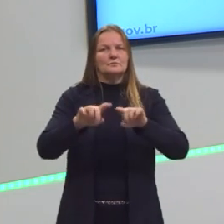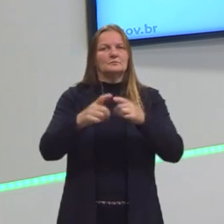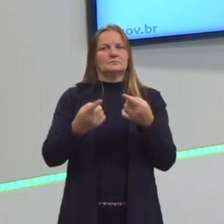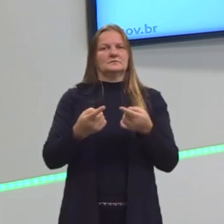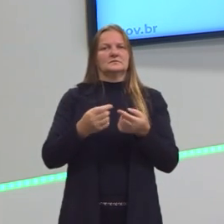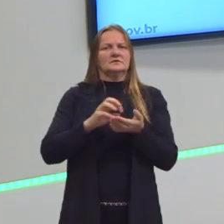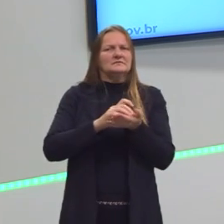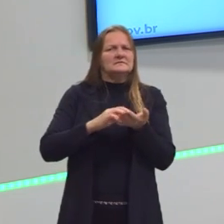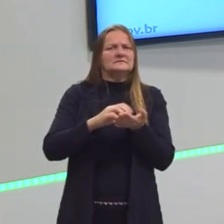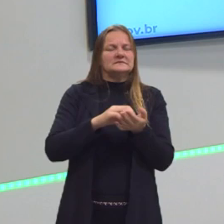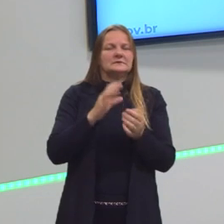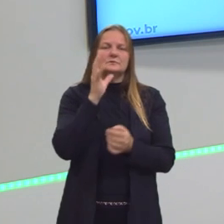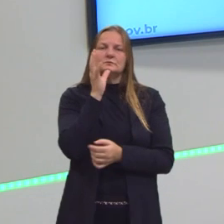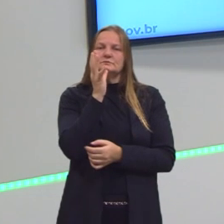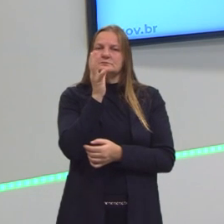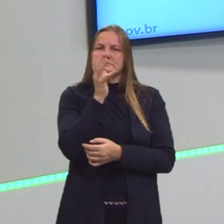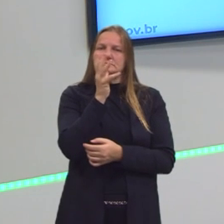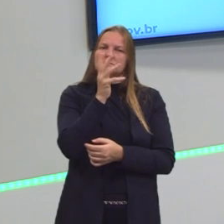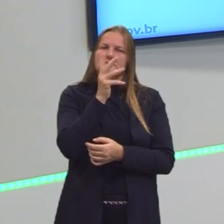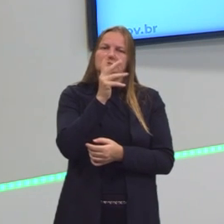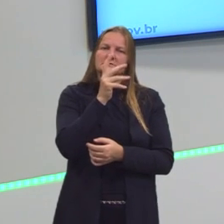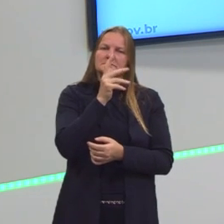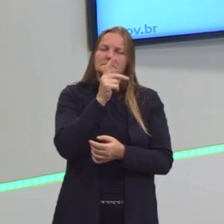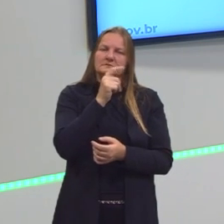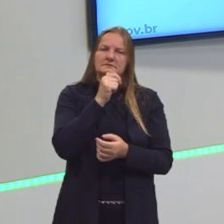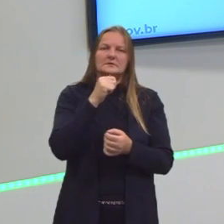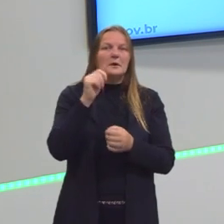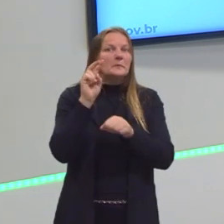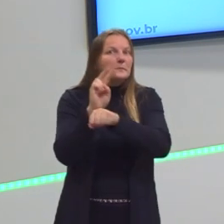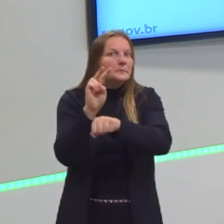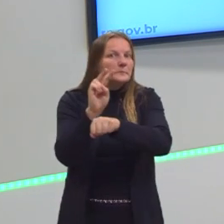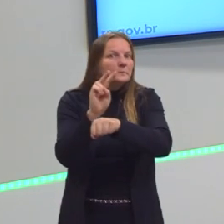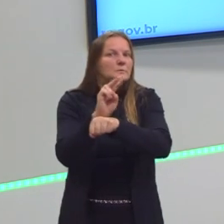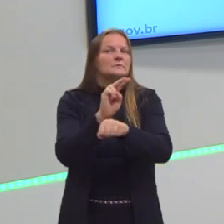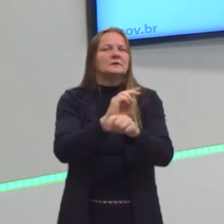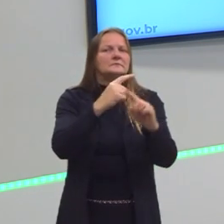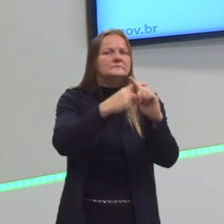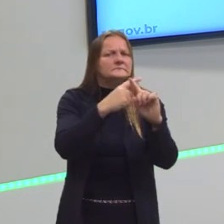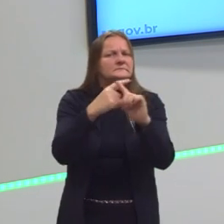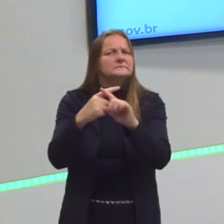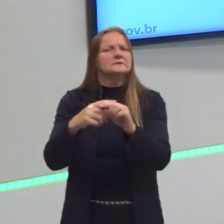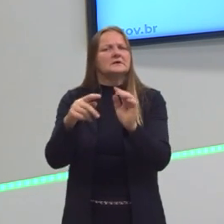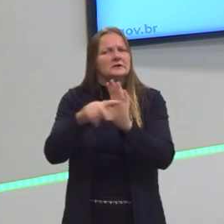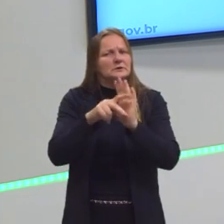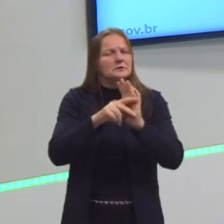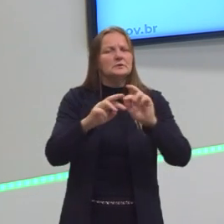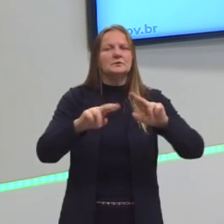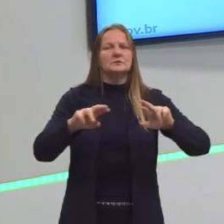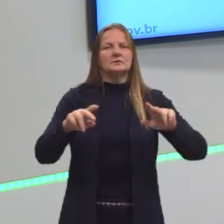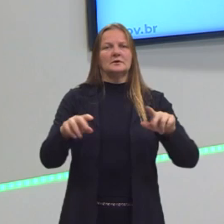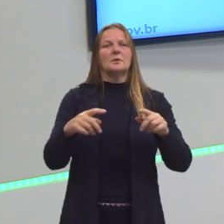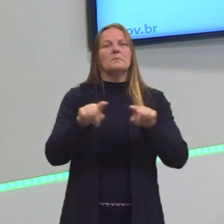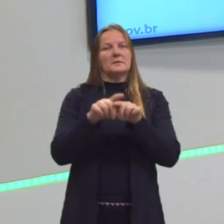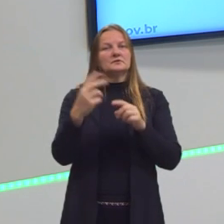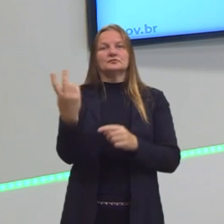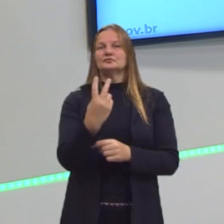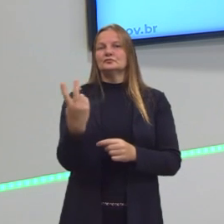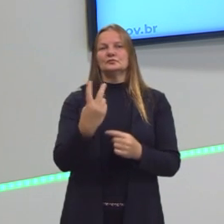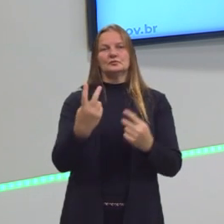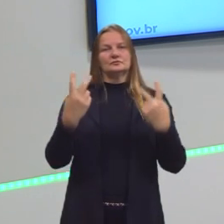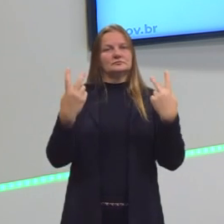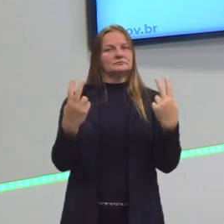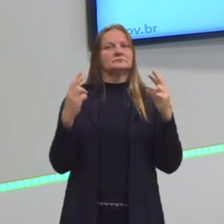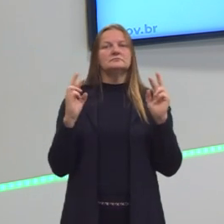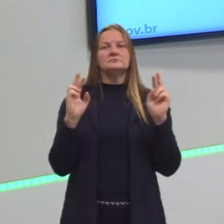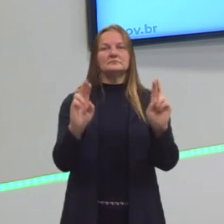ele vai tomar um pouco mais de tempo, vocês precisam cuidar ali as operações, as propriedades, mas ambos os métodos